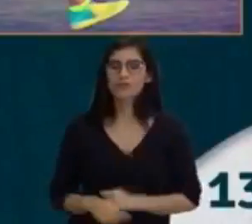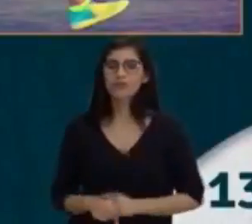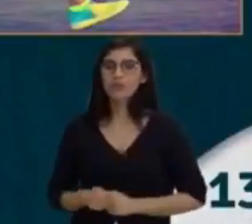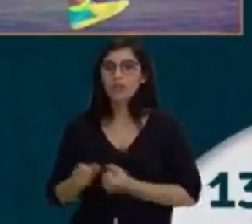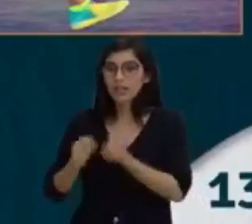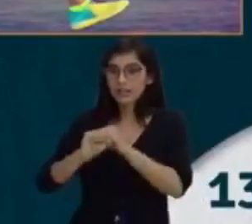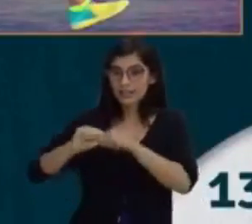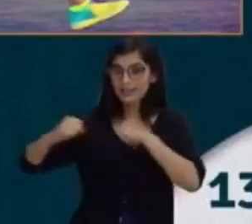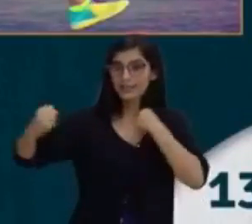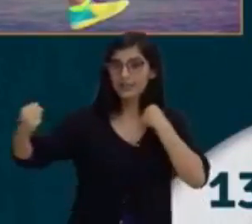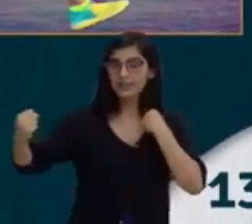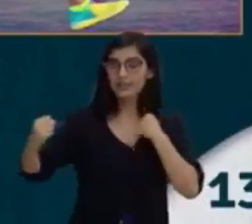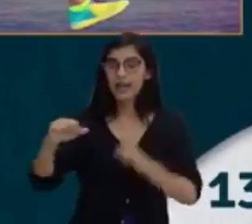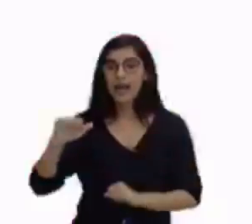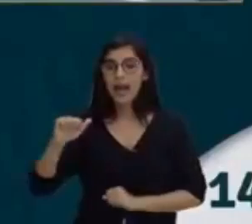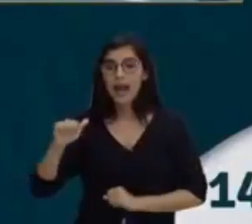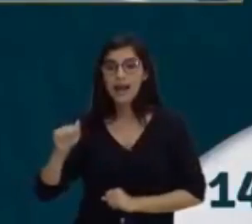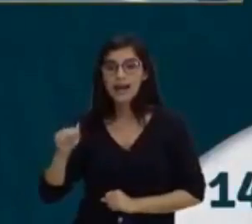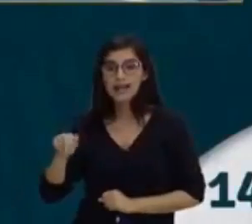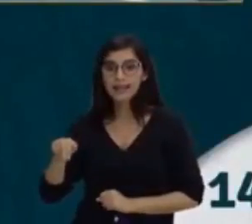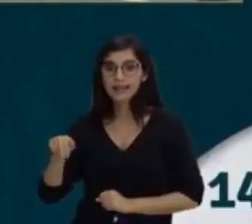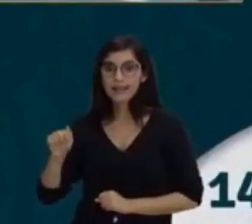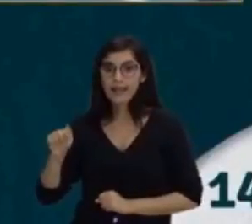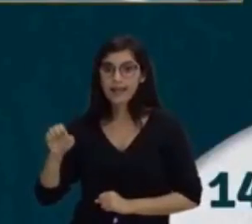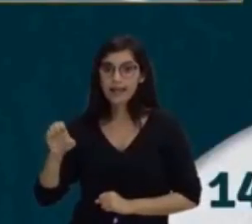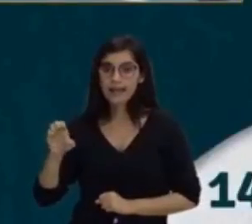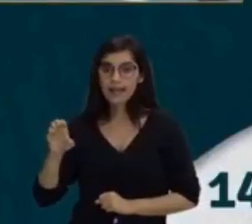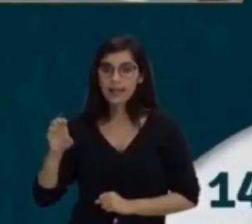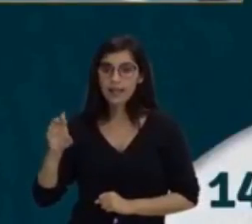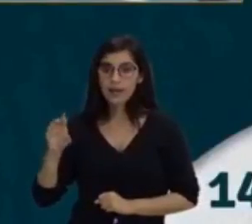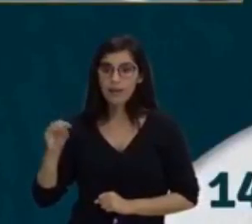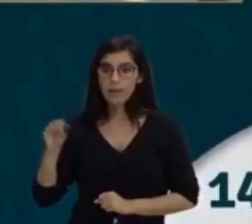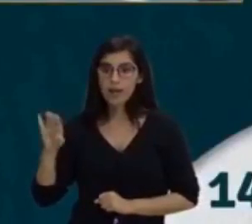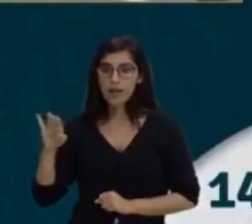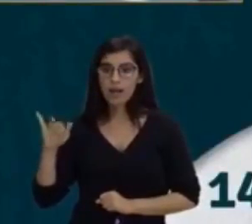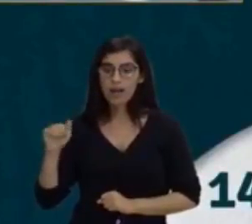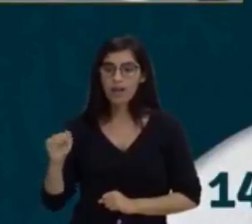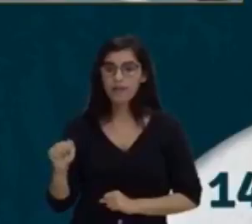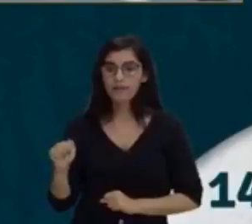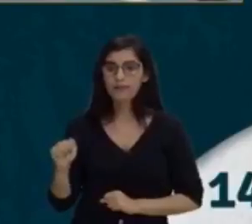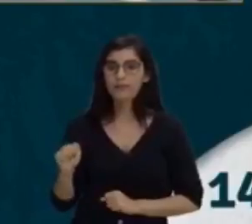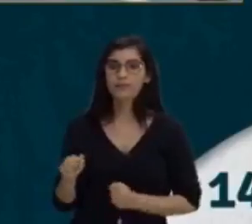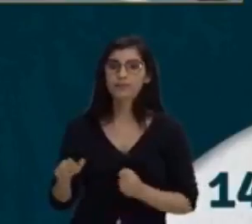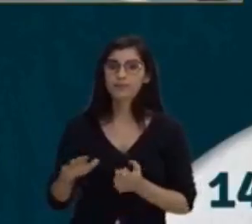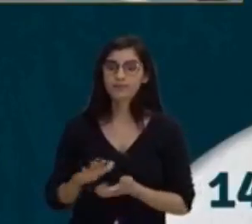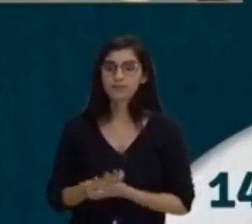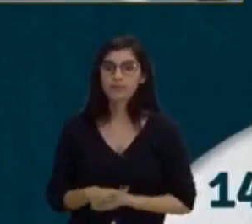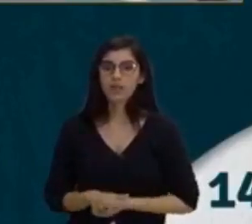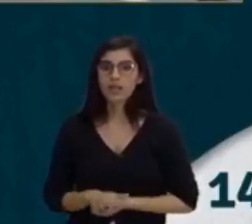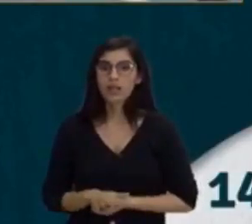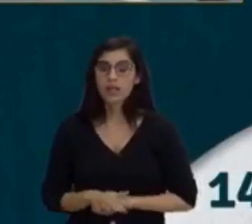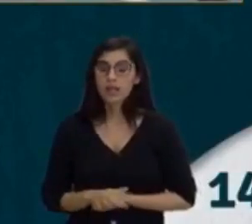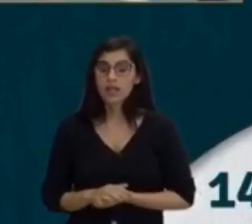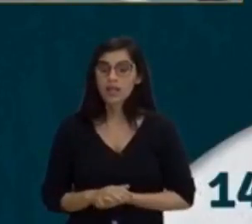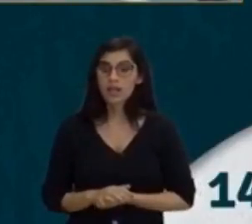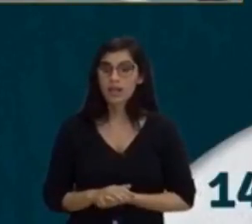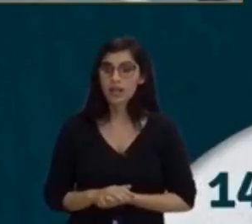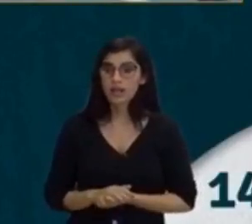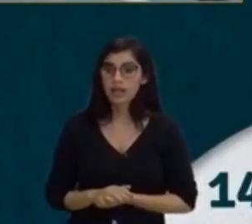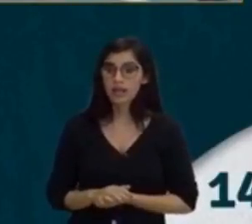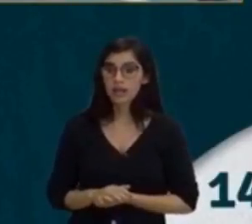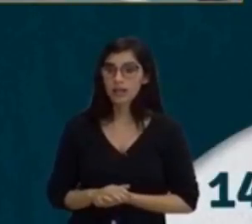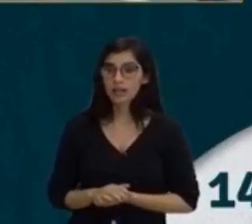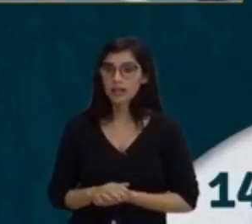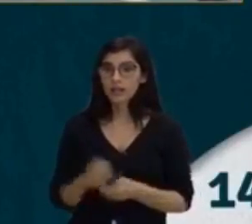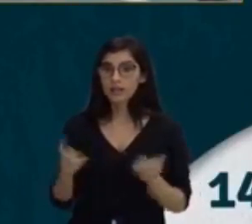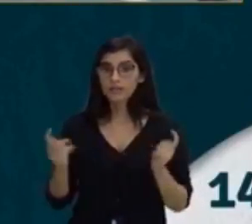Olha só. A resistência anaeróbica é a competência